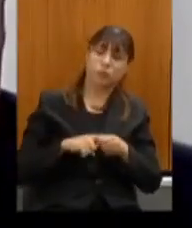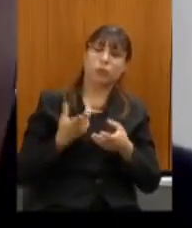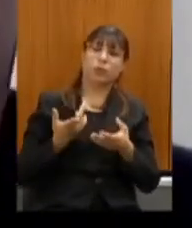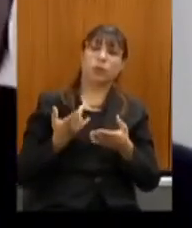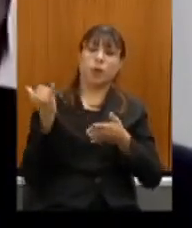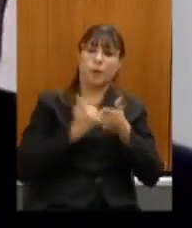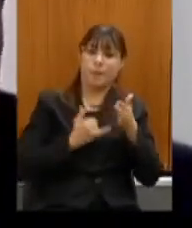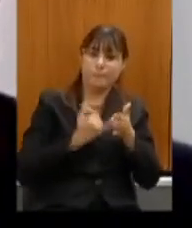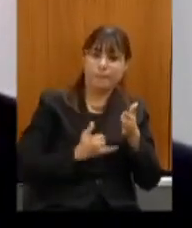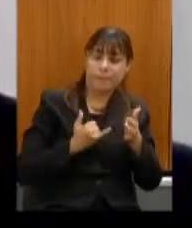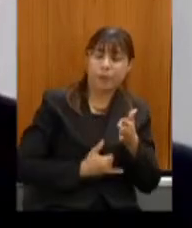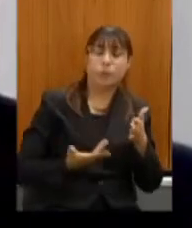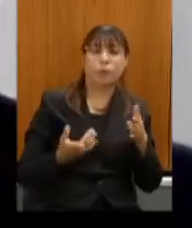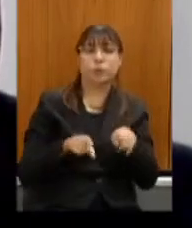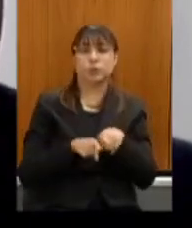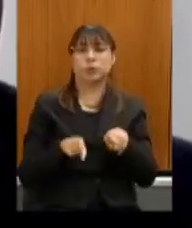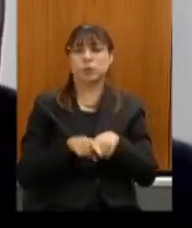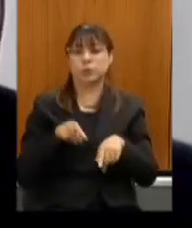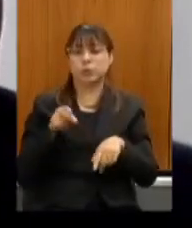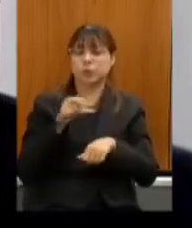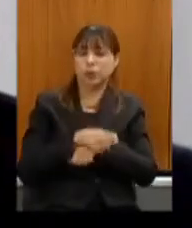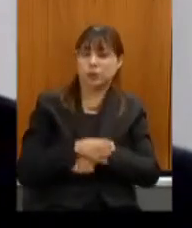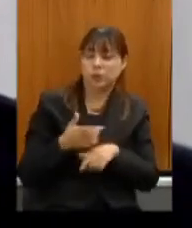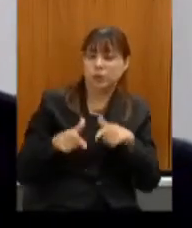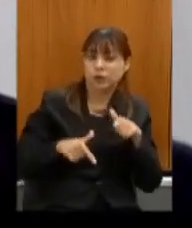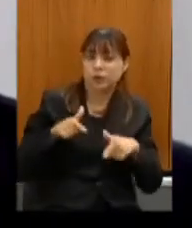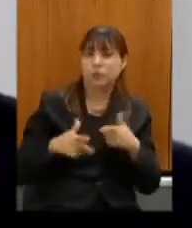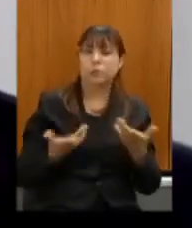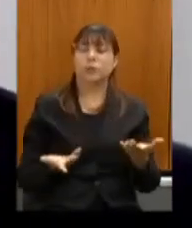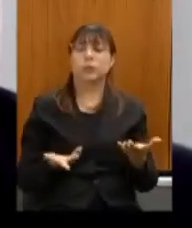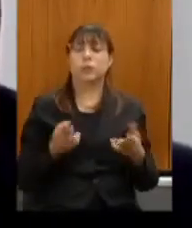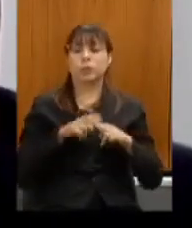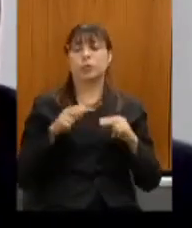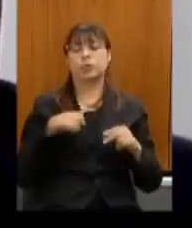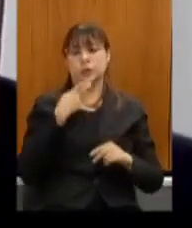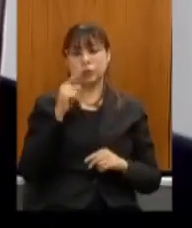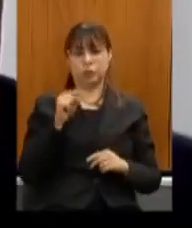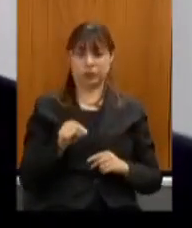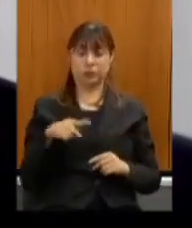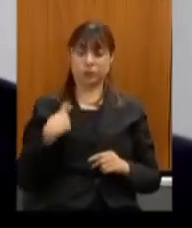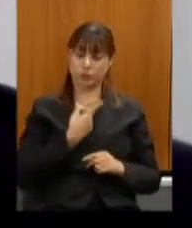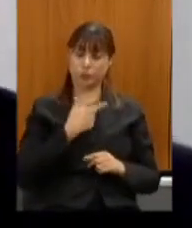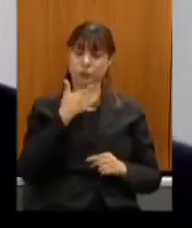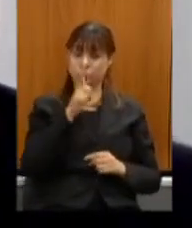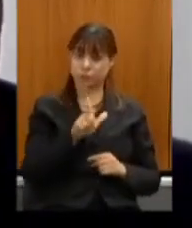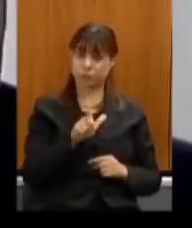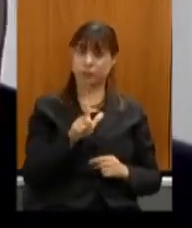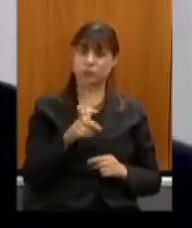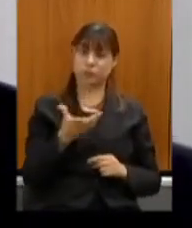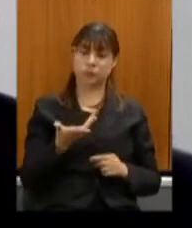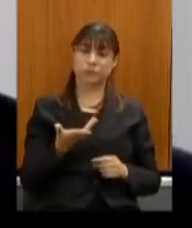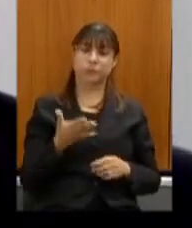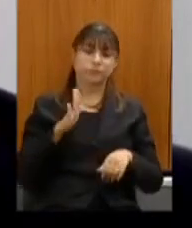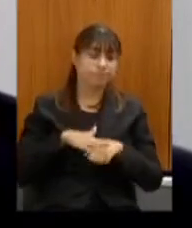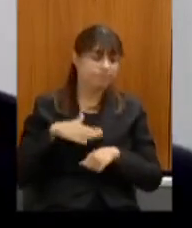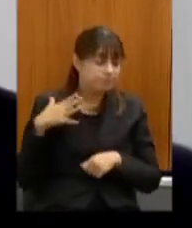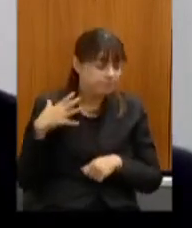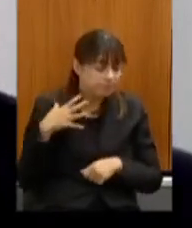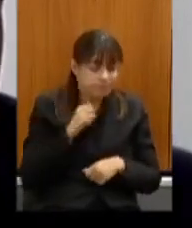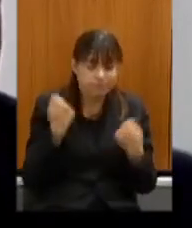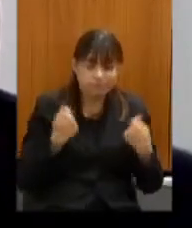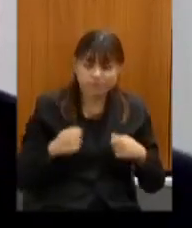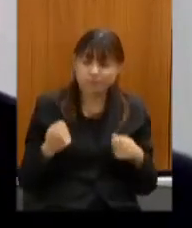impostos voltar tudo que nós precisamos então por isso que eu toquei nesse assunto para que a gente possa aí apreciar o mais rápido